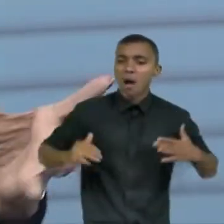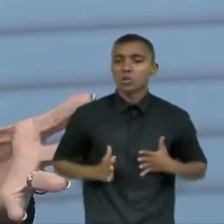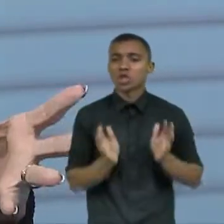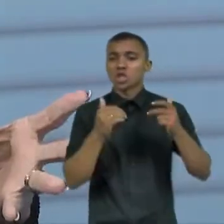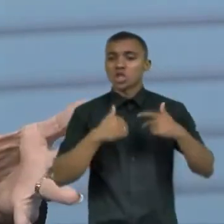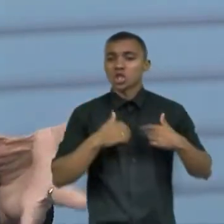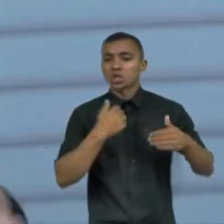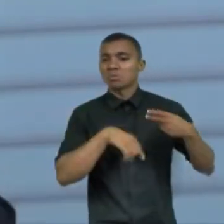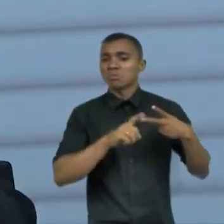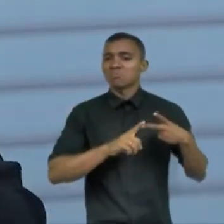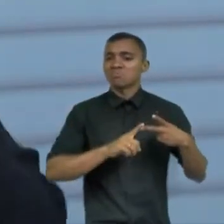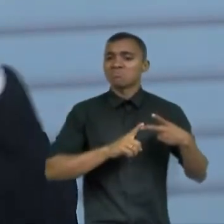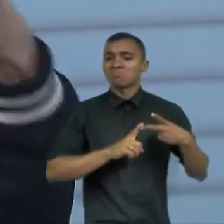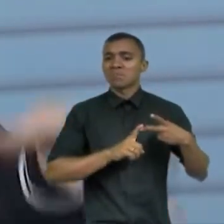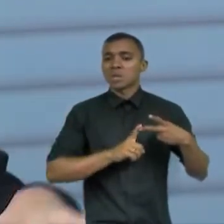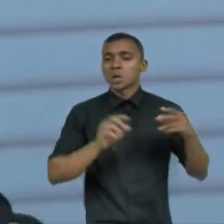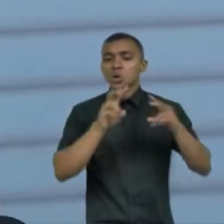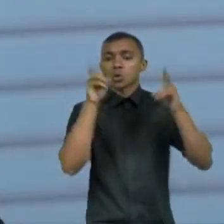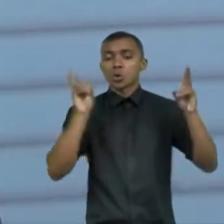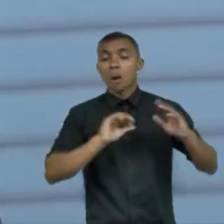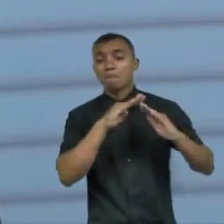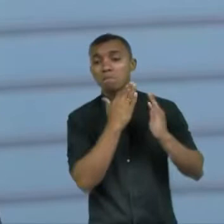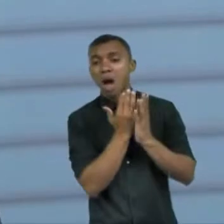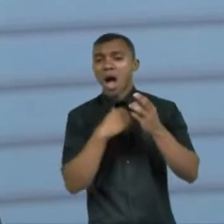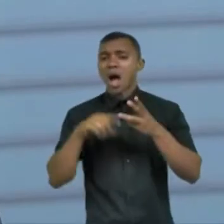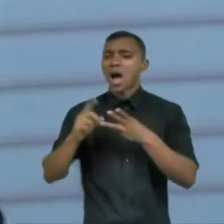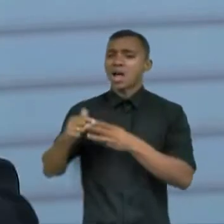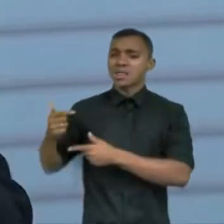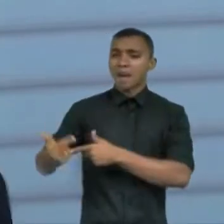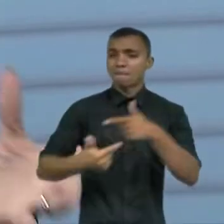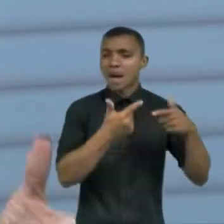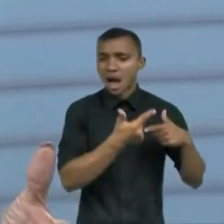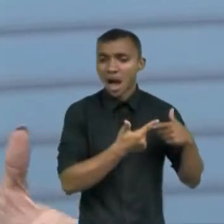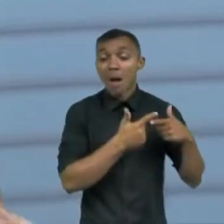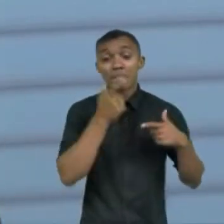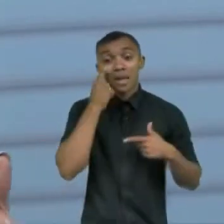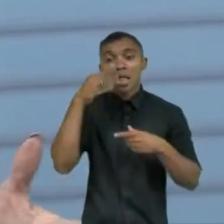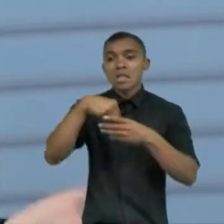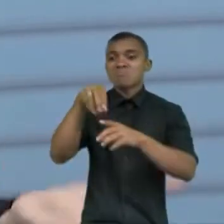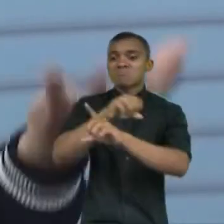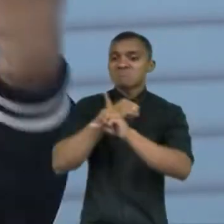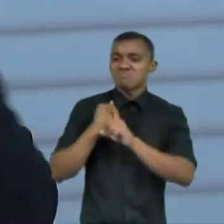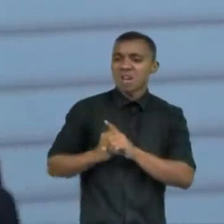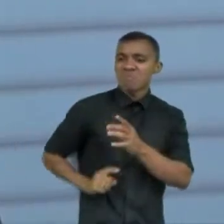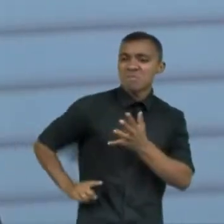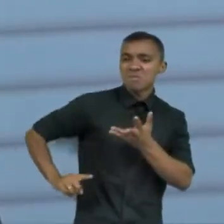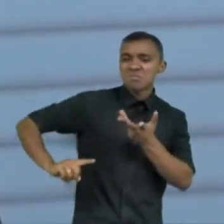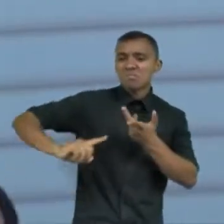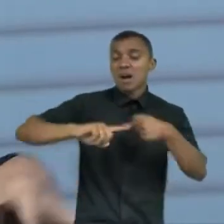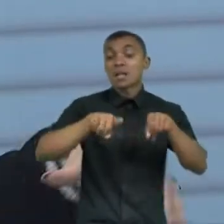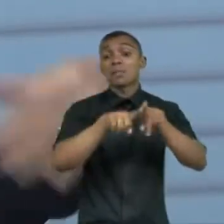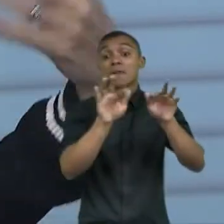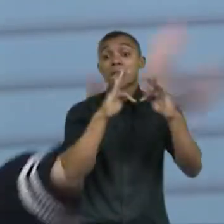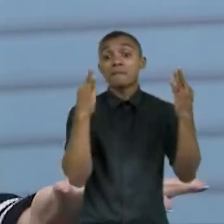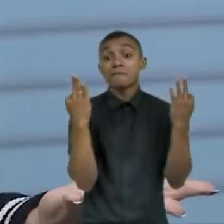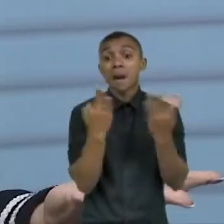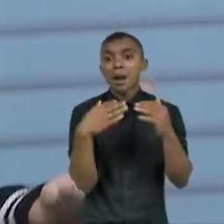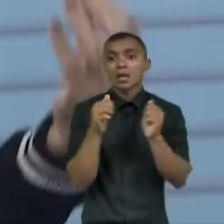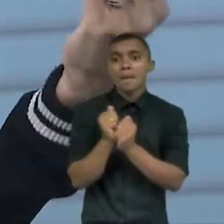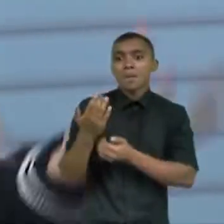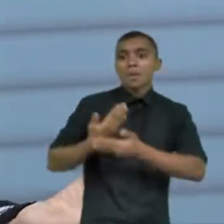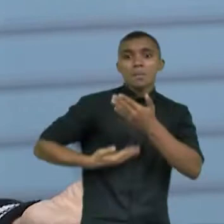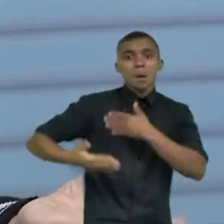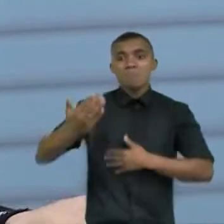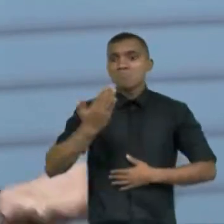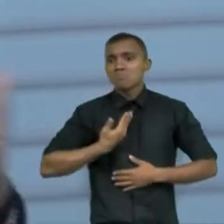acessibilidade falam de escola trabalho na sociedade na família com os amigos